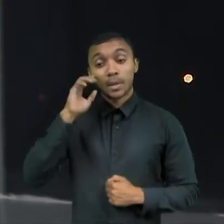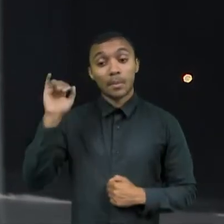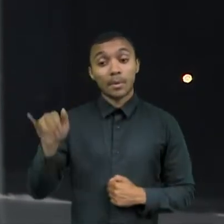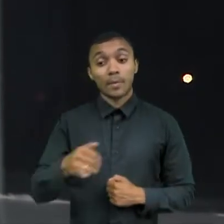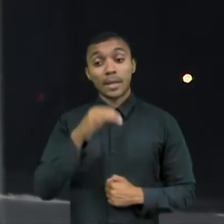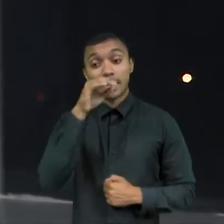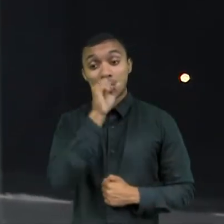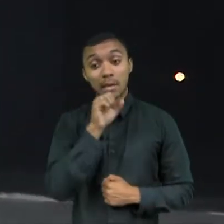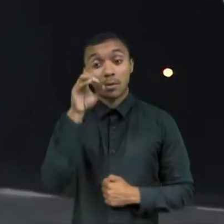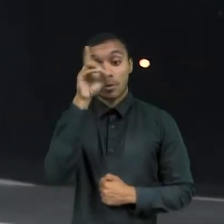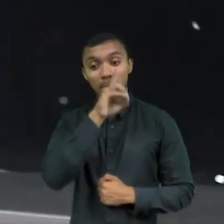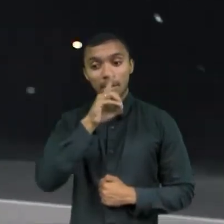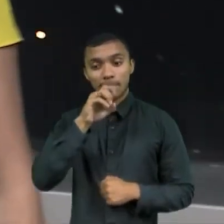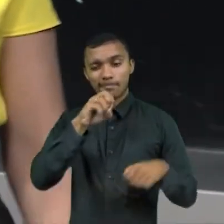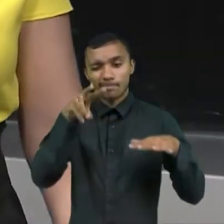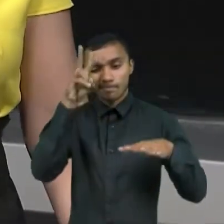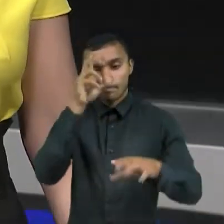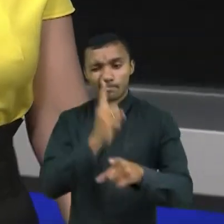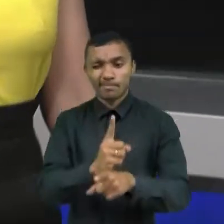de semana. Até segunda-feira.